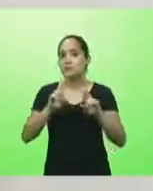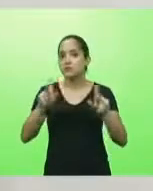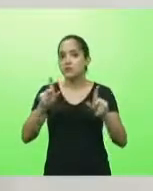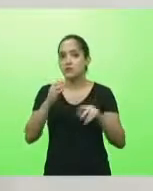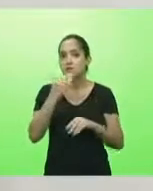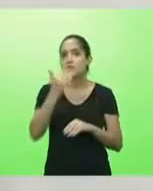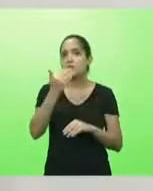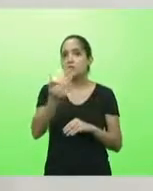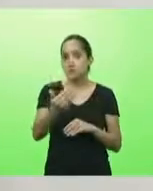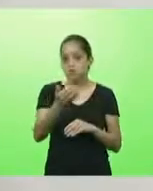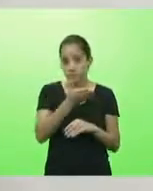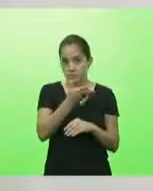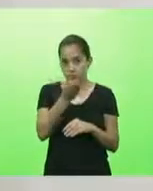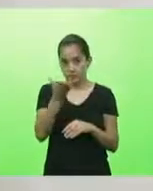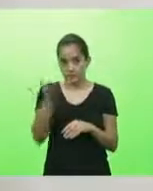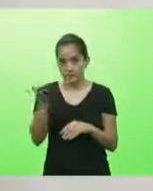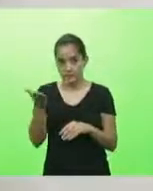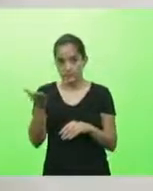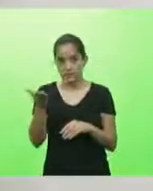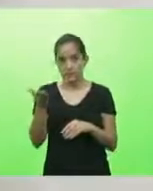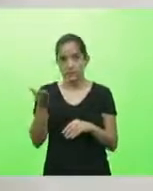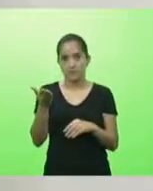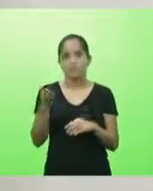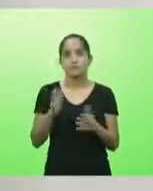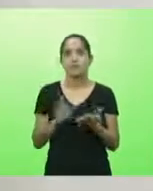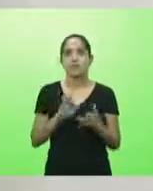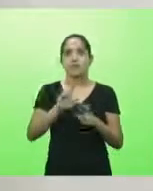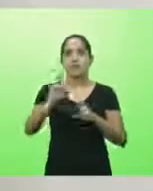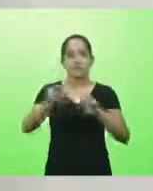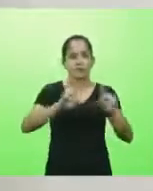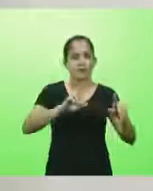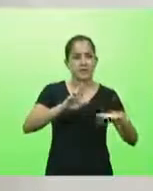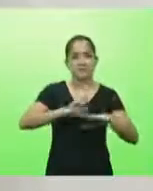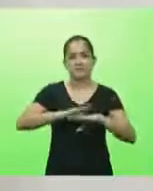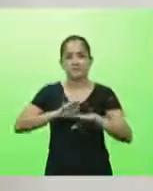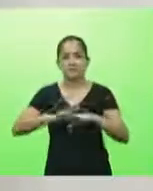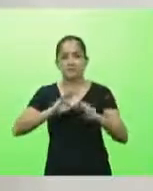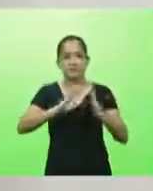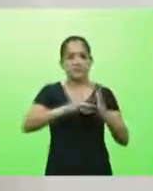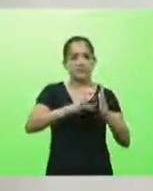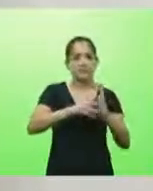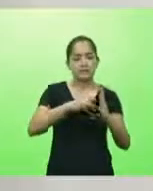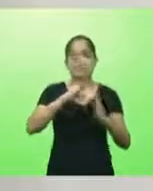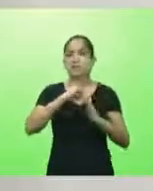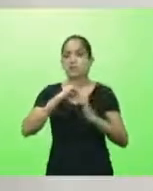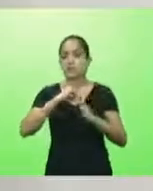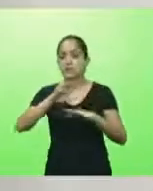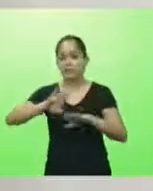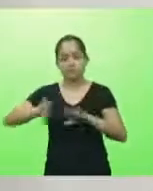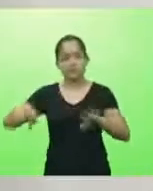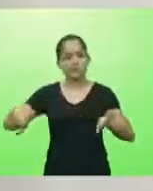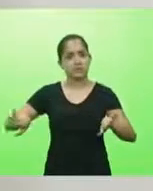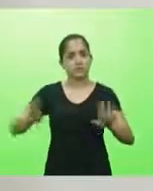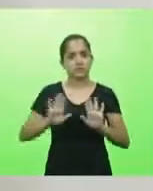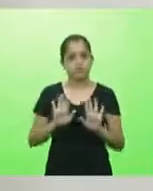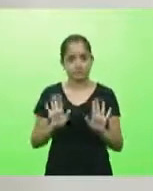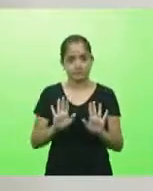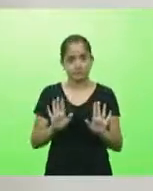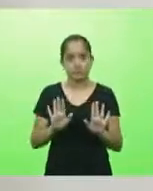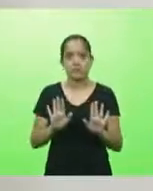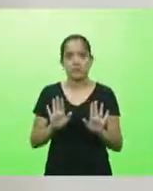para os senhores deixarem de lado as diferenças ideológicas e partidárias que nós possamos ter. Temos aqui um número